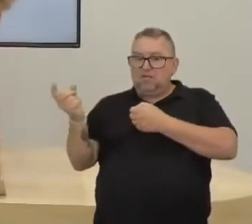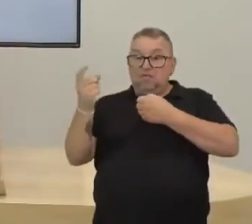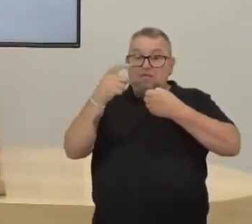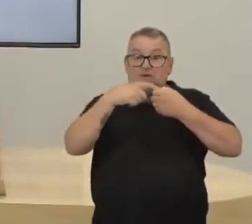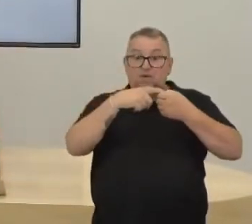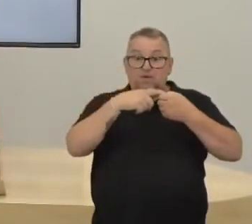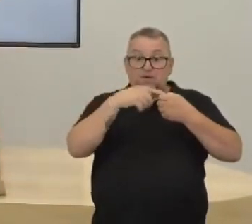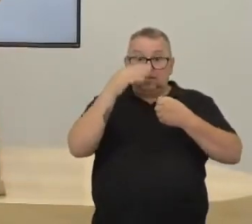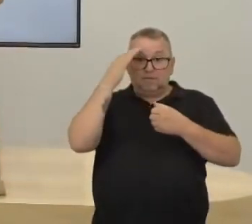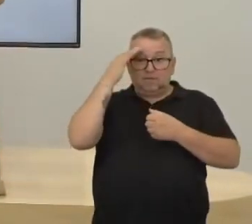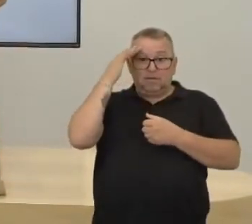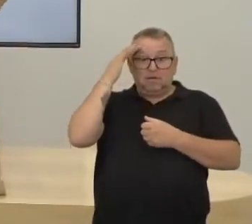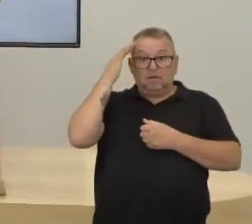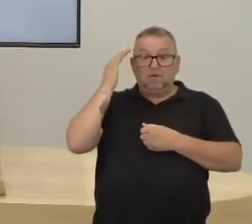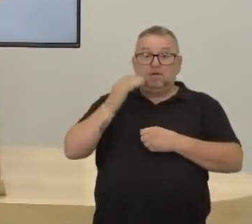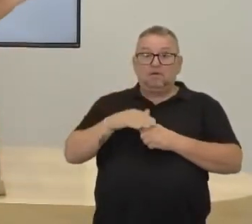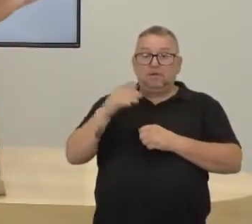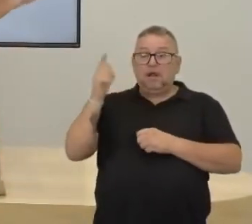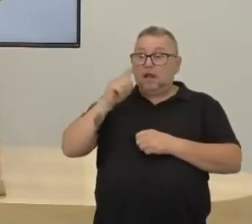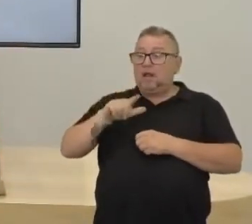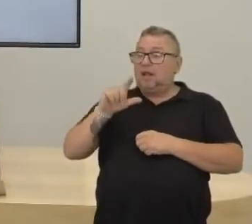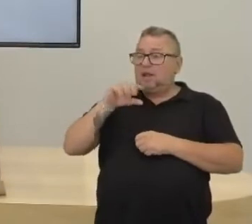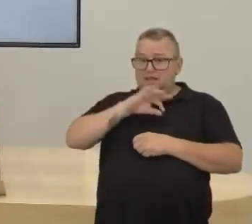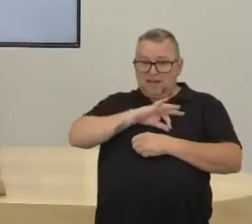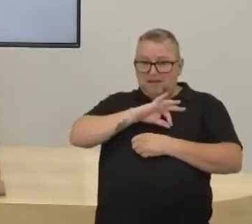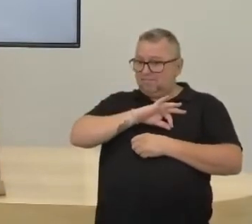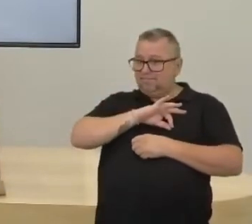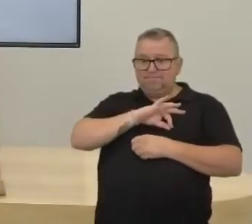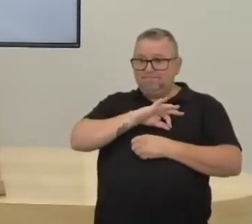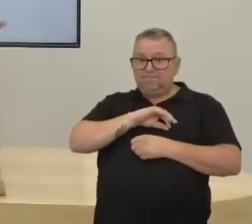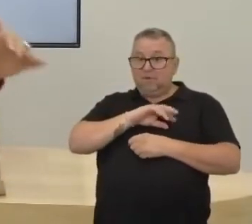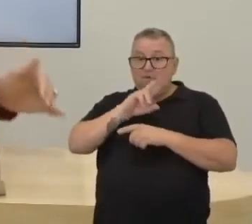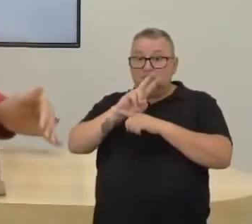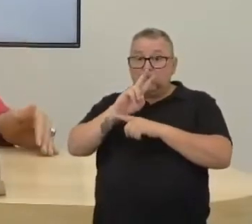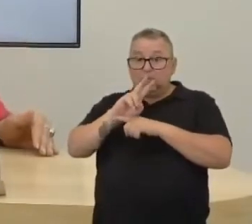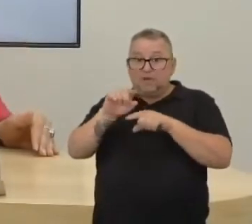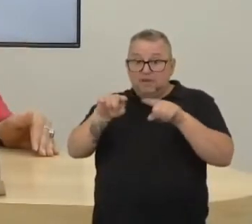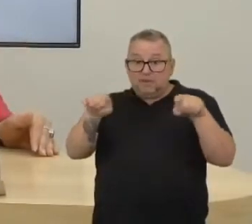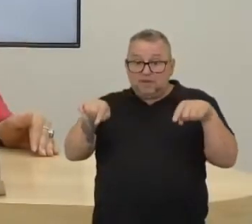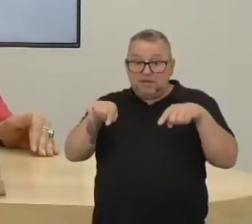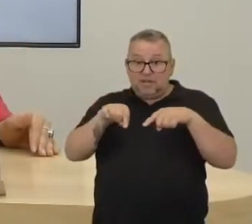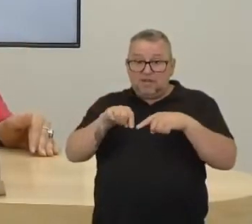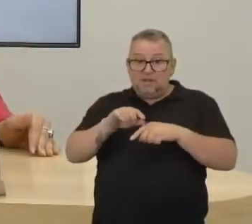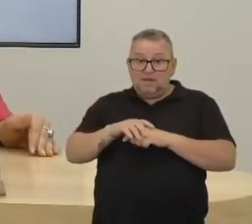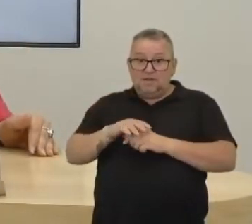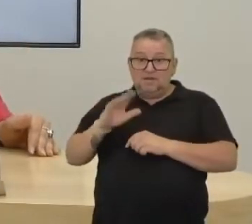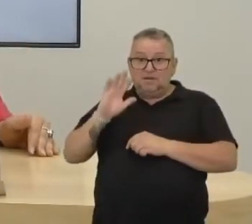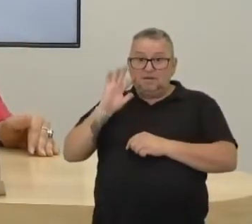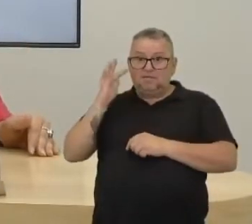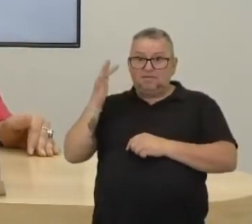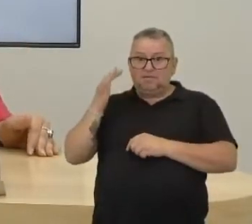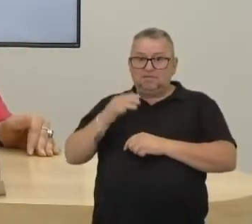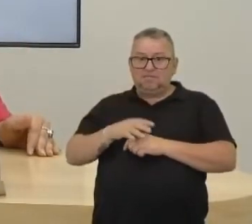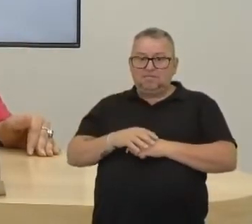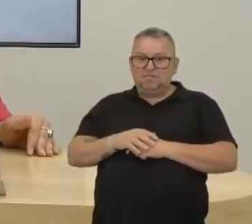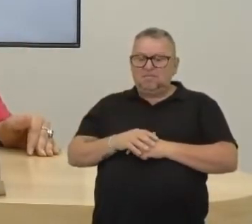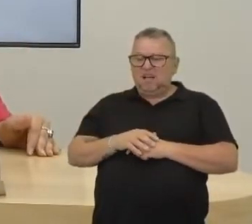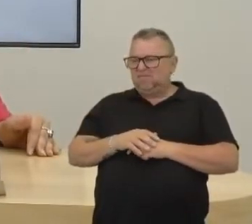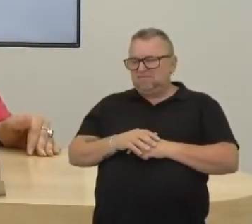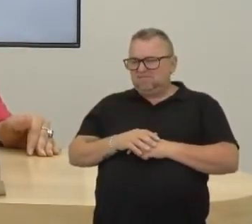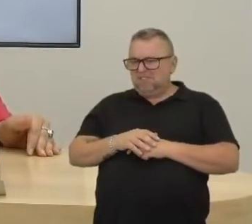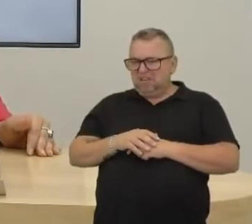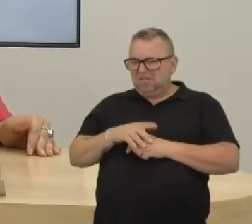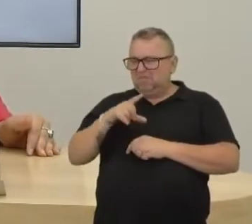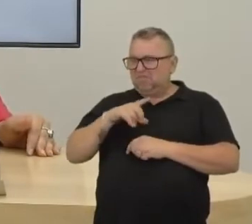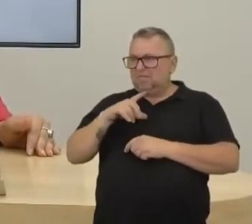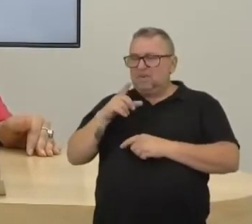ganham dinheiro, eles não ganham salário. O que que eles ganham? Proteção e terras, né? Aí, de repente, ele fala, ah, não, eu quero